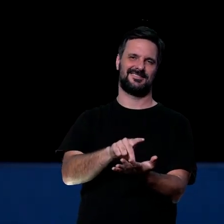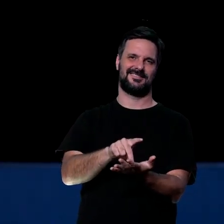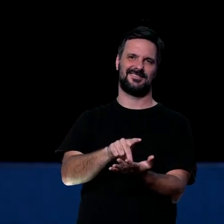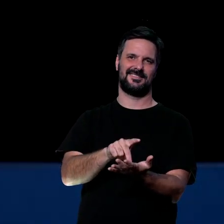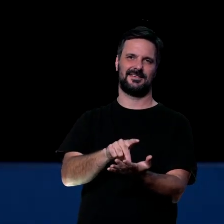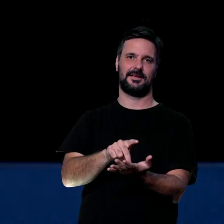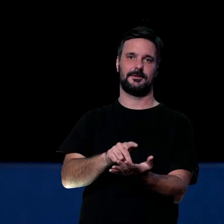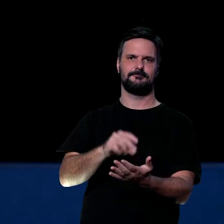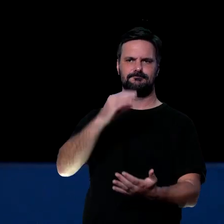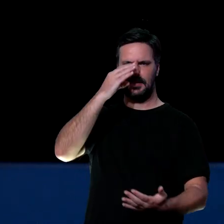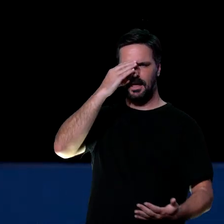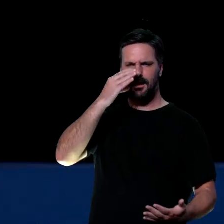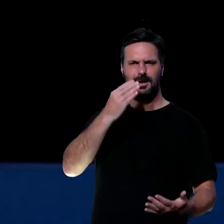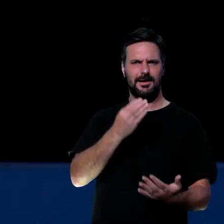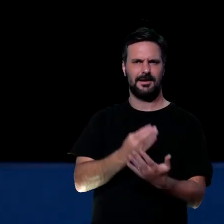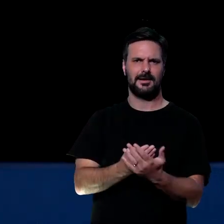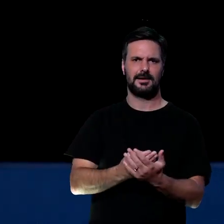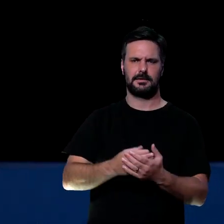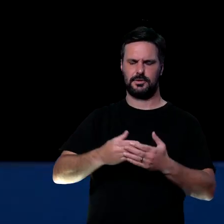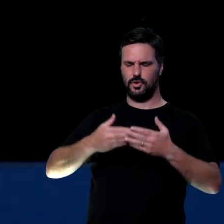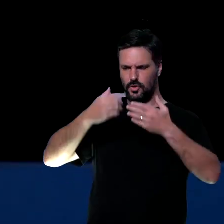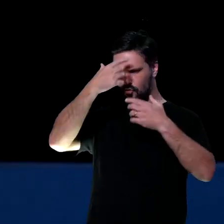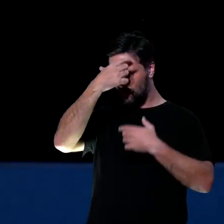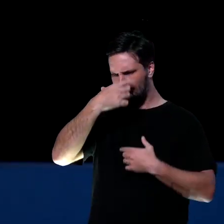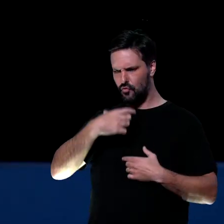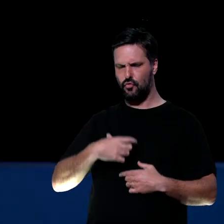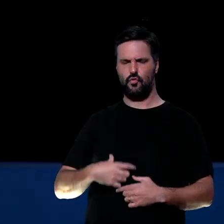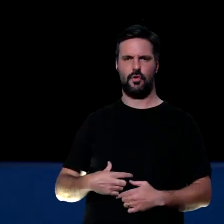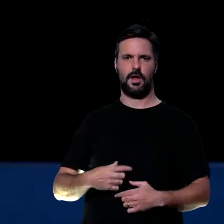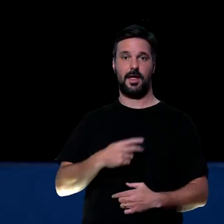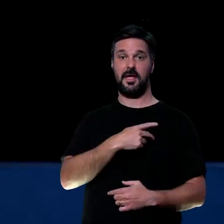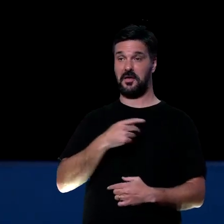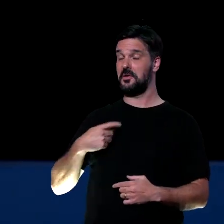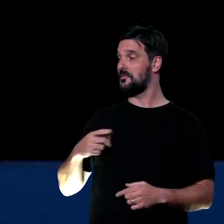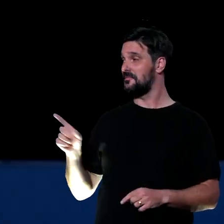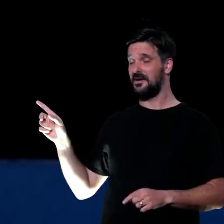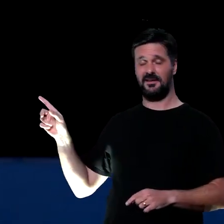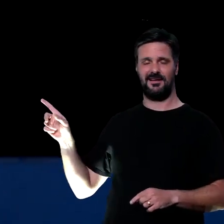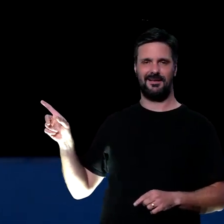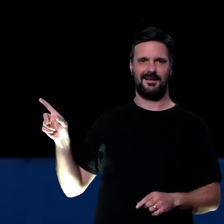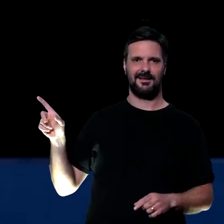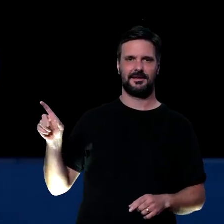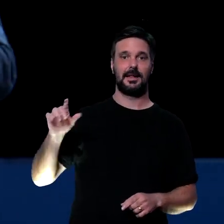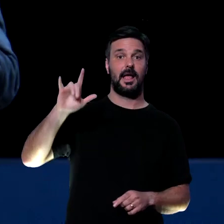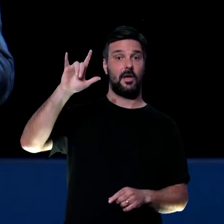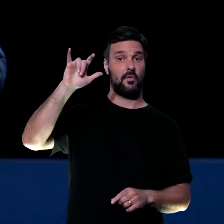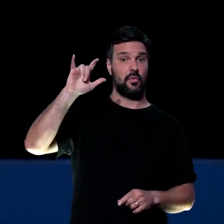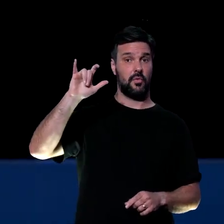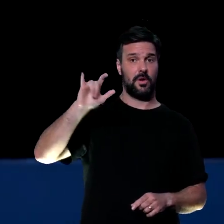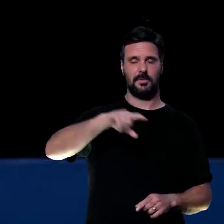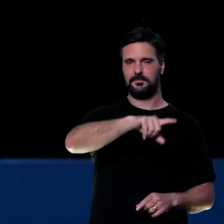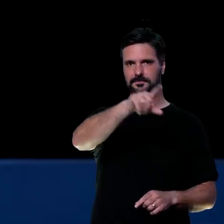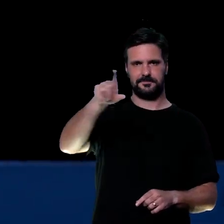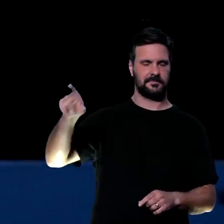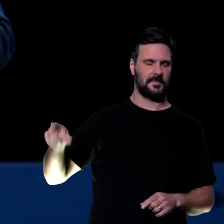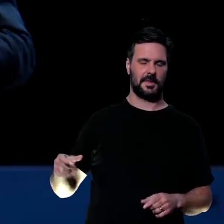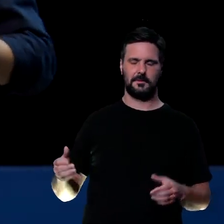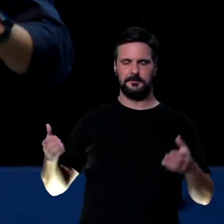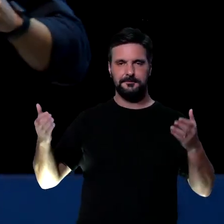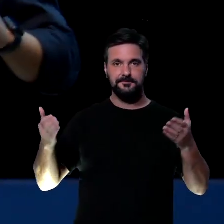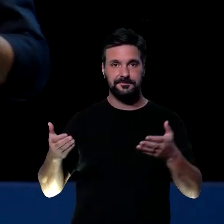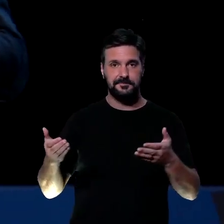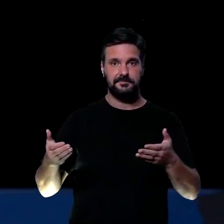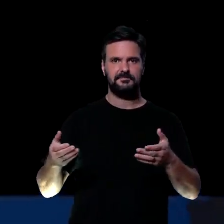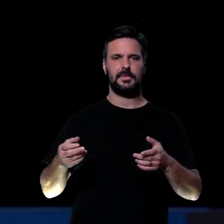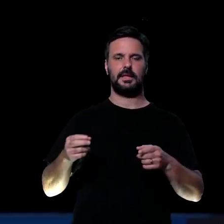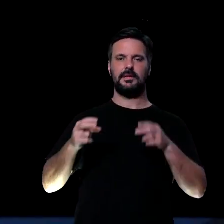Não acredite tanto em você. Uma vez eu fiz um vídeo no meu Instagram sobre isso, porque eu sou um cara que eu